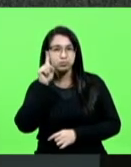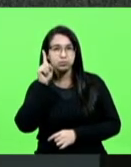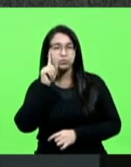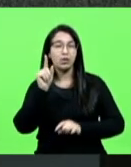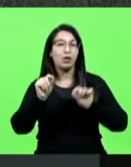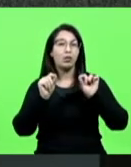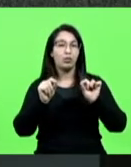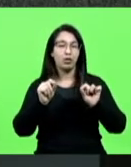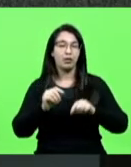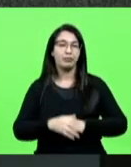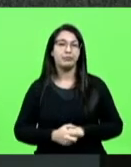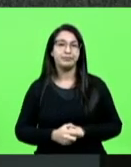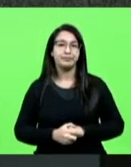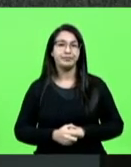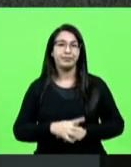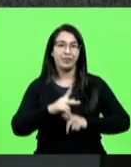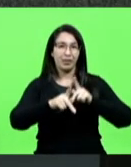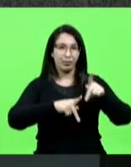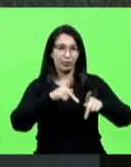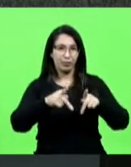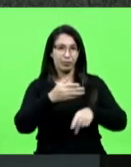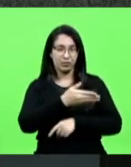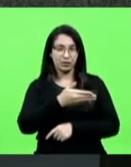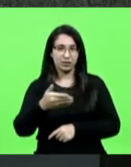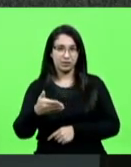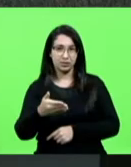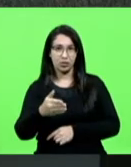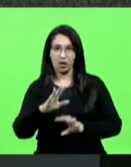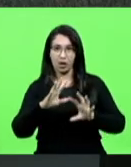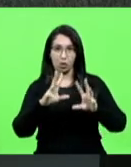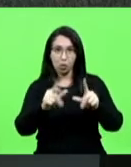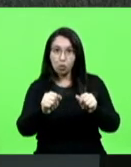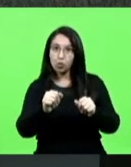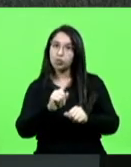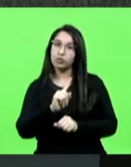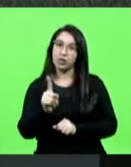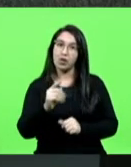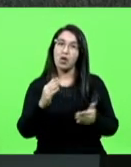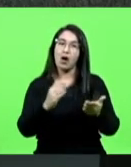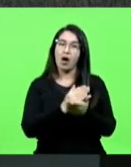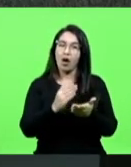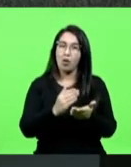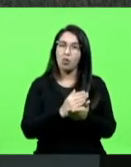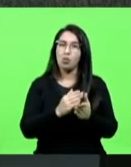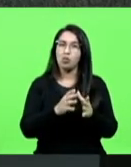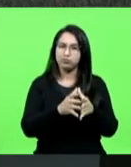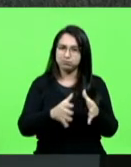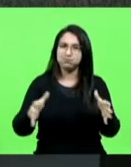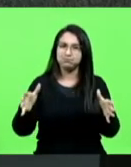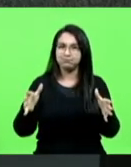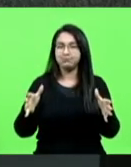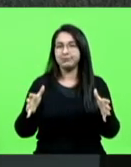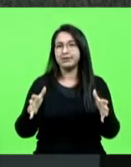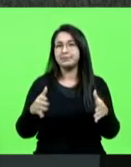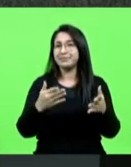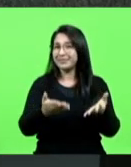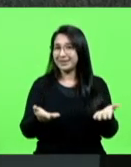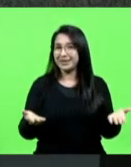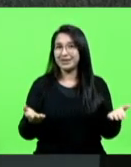A população, de um modo geral, não dá para generalizar, mas grande parte não sabe,